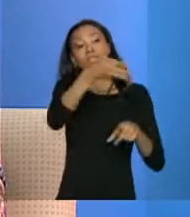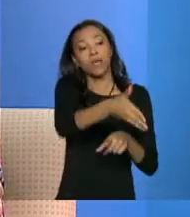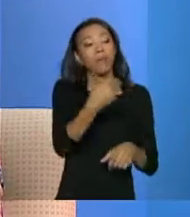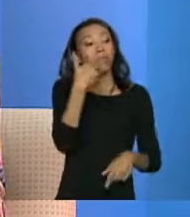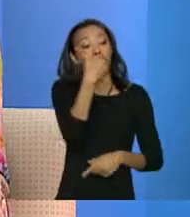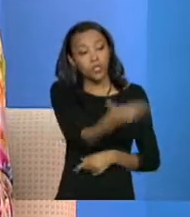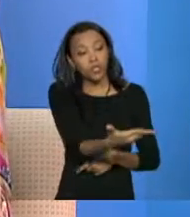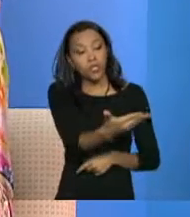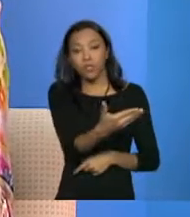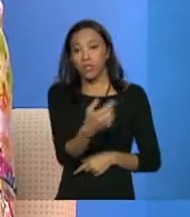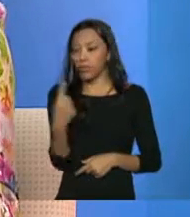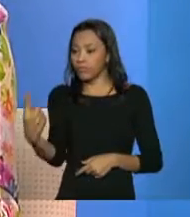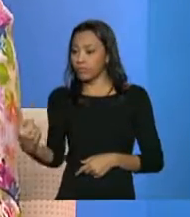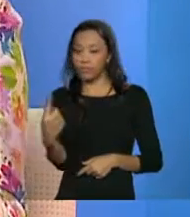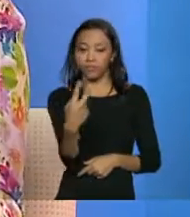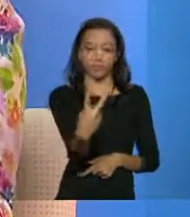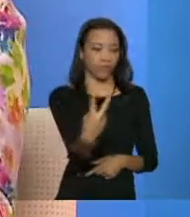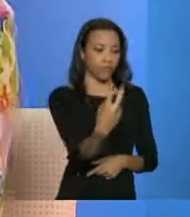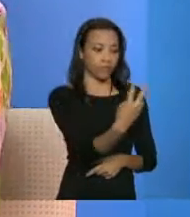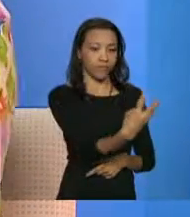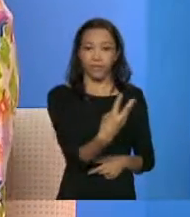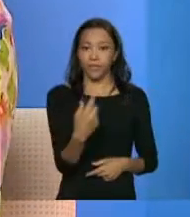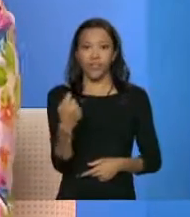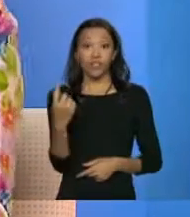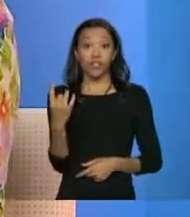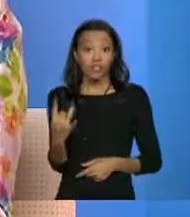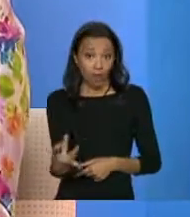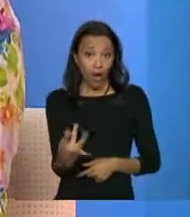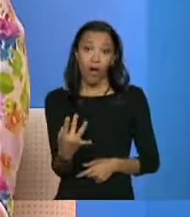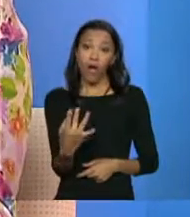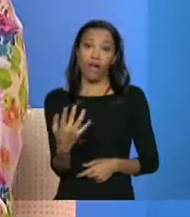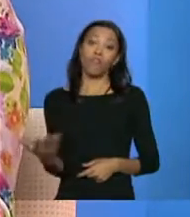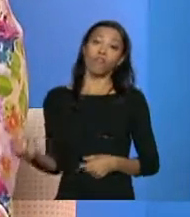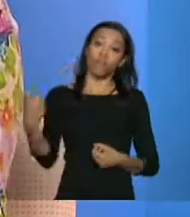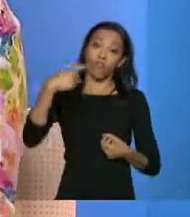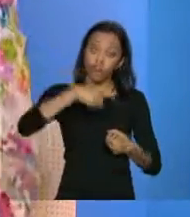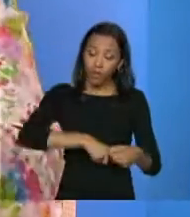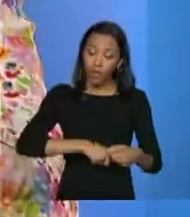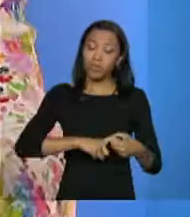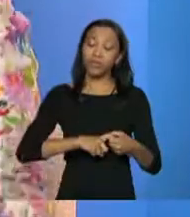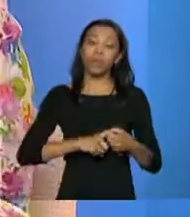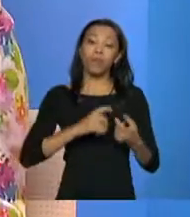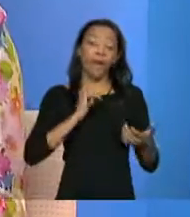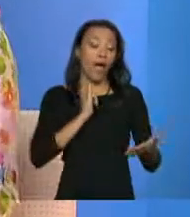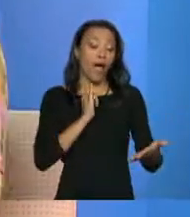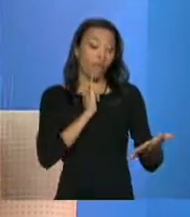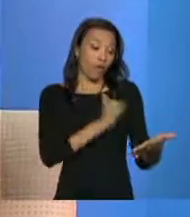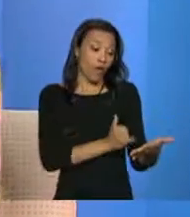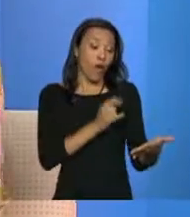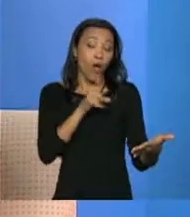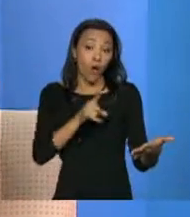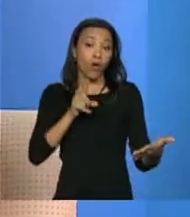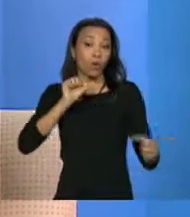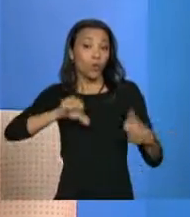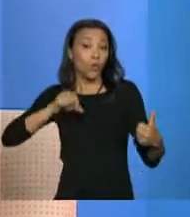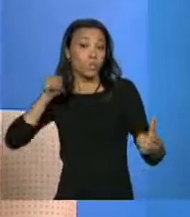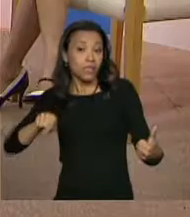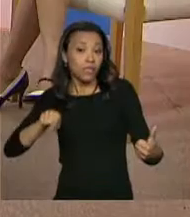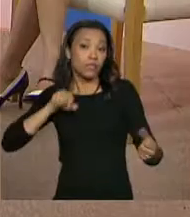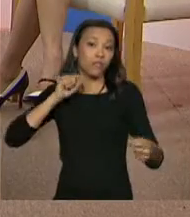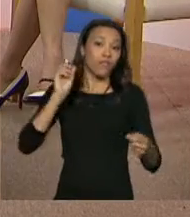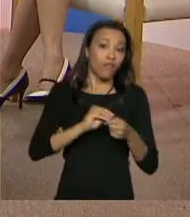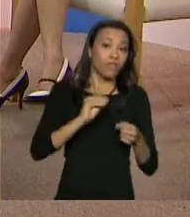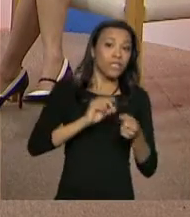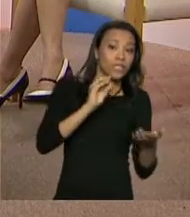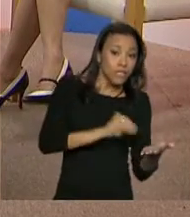Praticamente, você não tem que voltar lá no programa. Você só tem que voltar para atualizar o cadastro aqui e já está tudo perfeito, né? Já está tudo